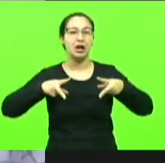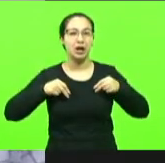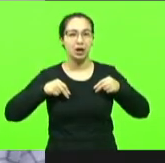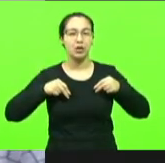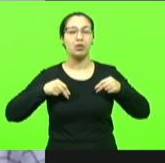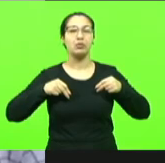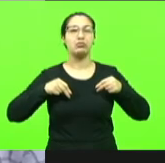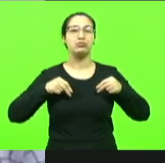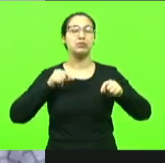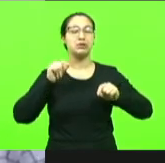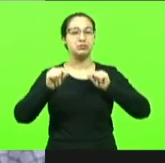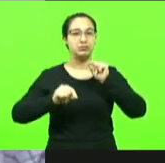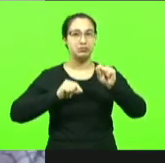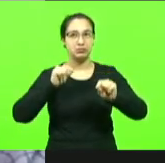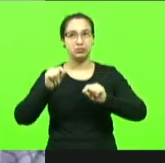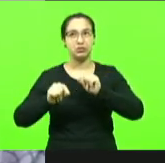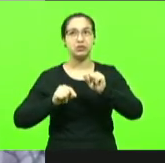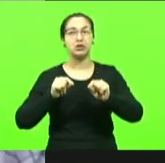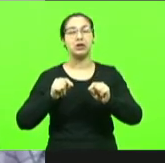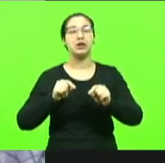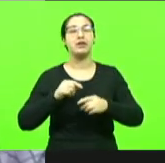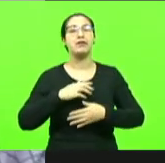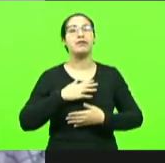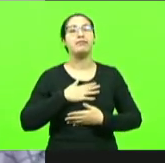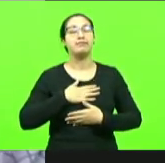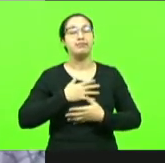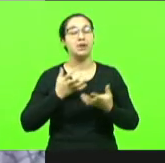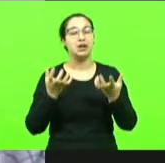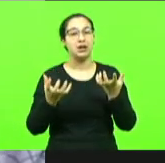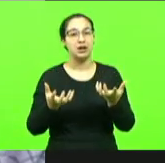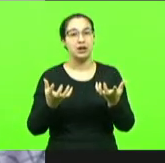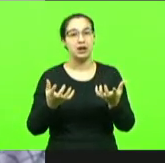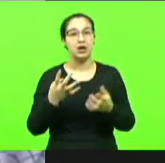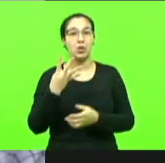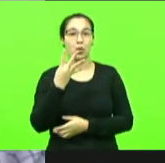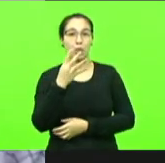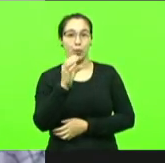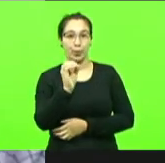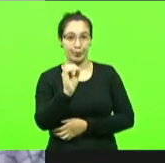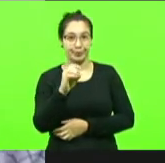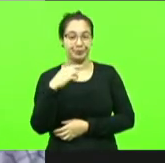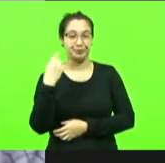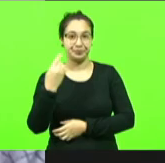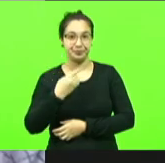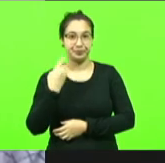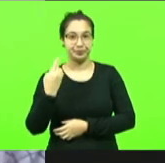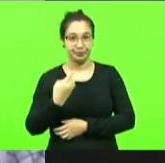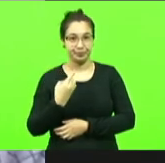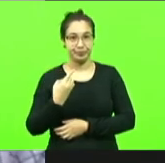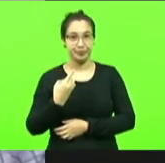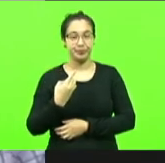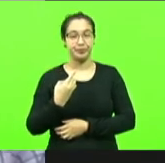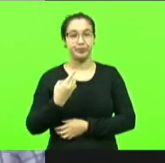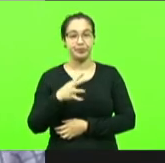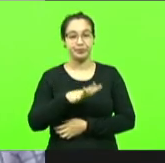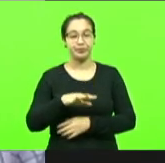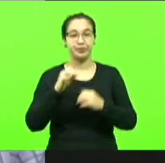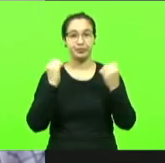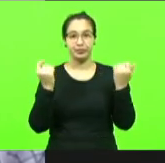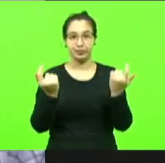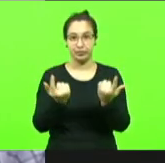também gostaria nós também os 40 deputados da frente parlamentar do cooperativismo